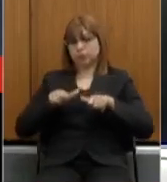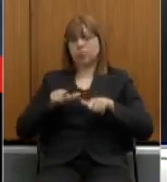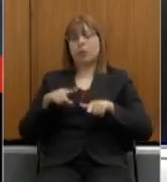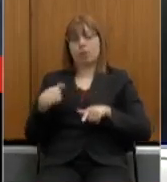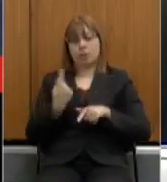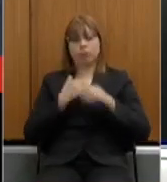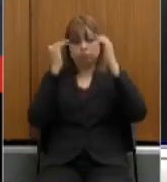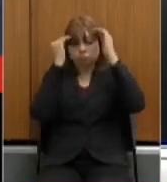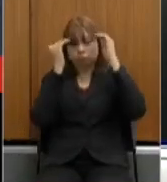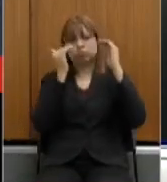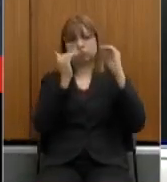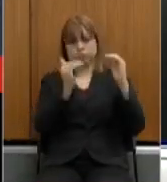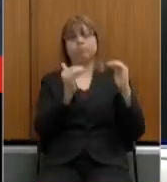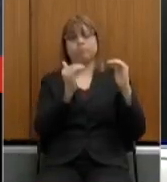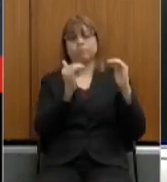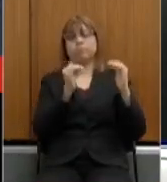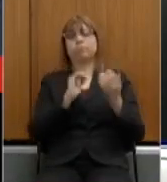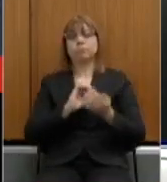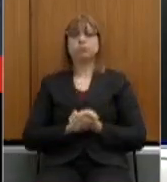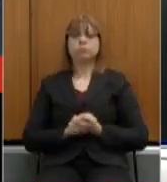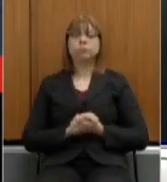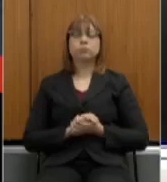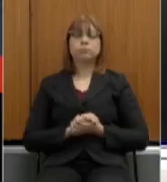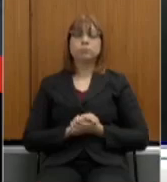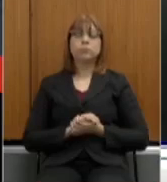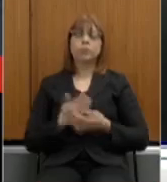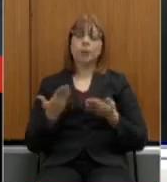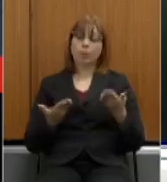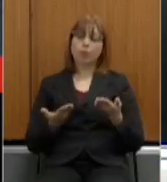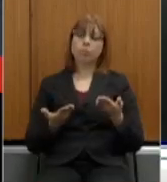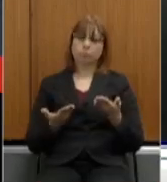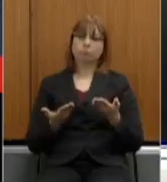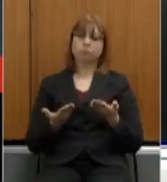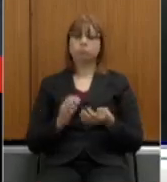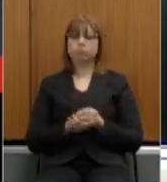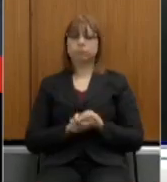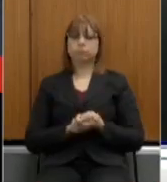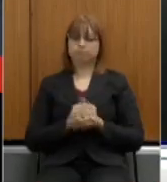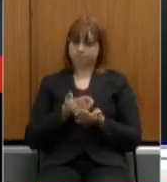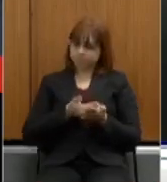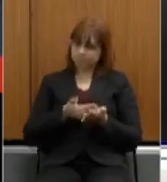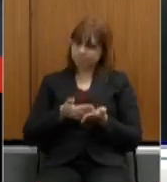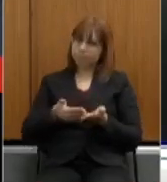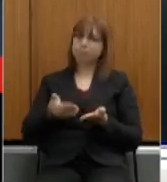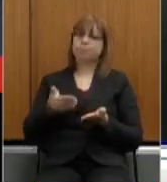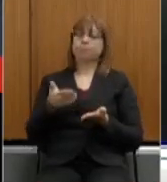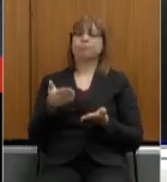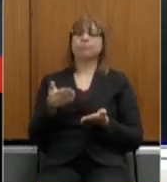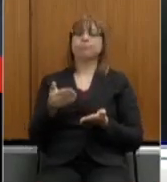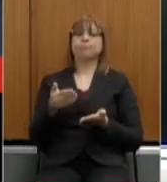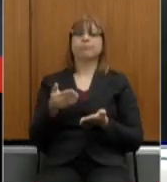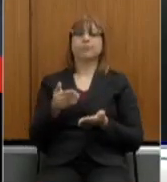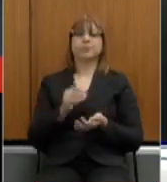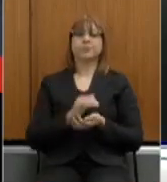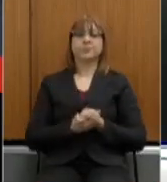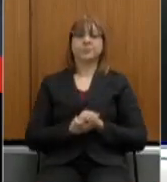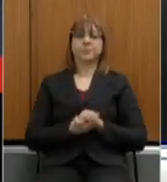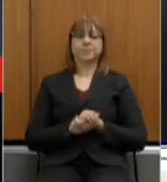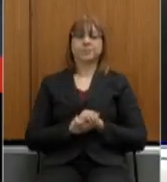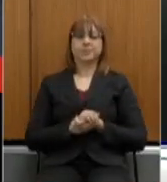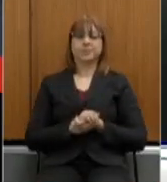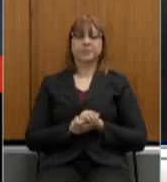a esta atribuição. Vamos, portanto, iniciar aqui os nossos